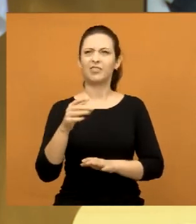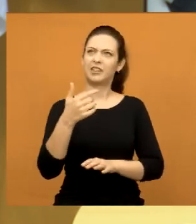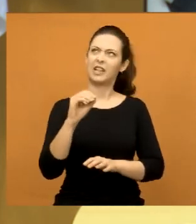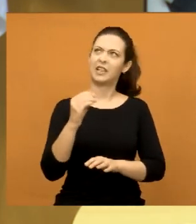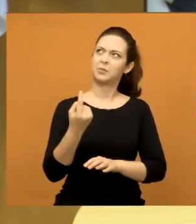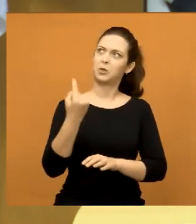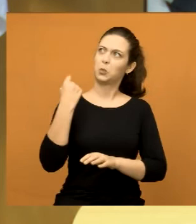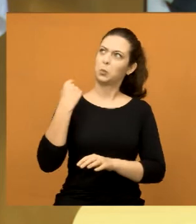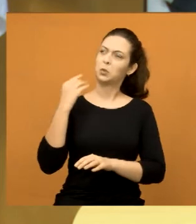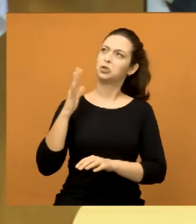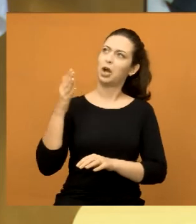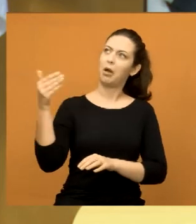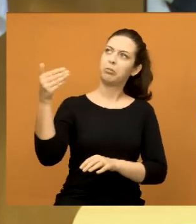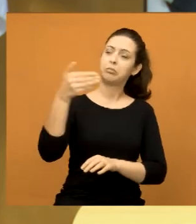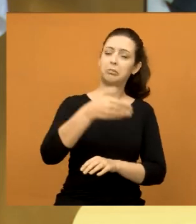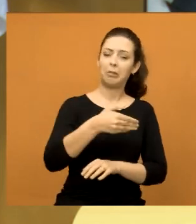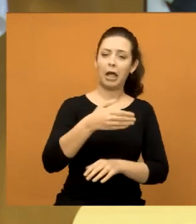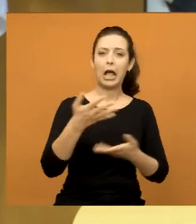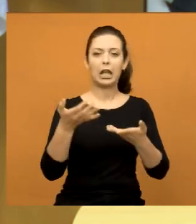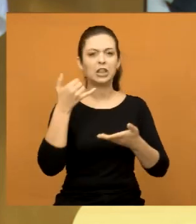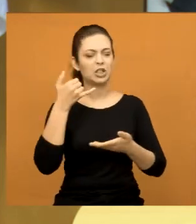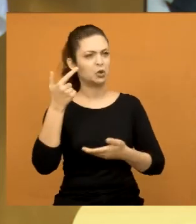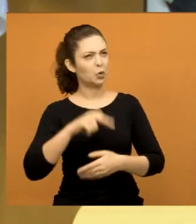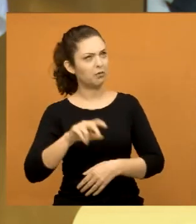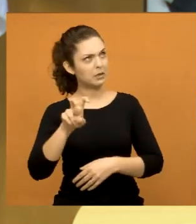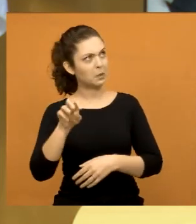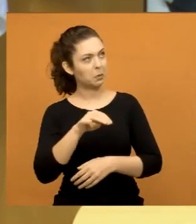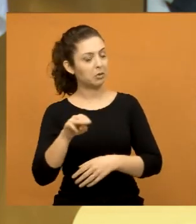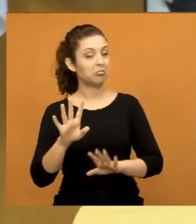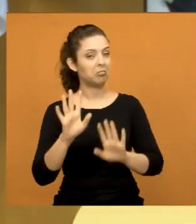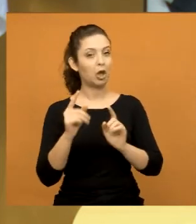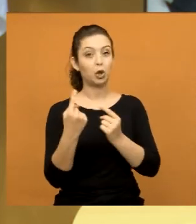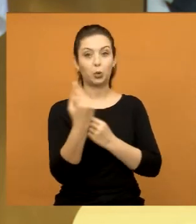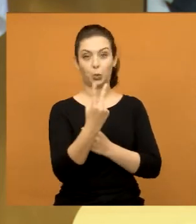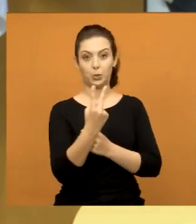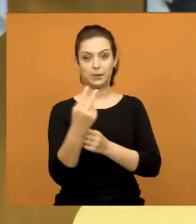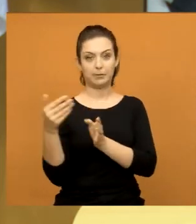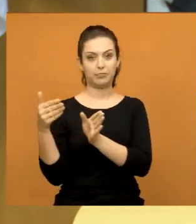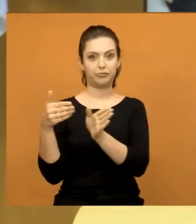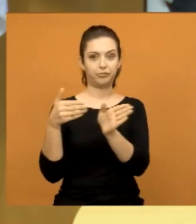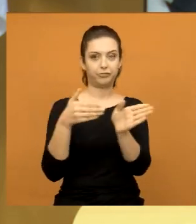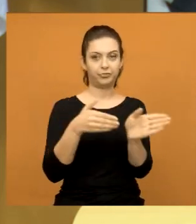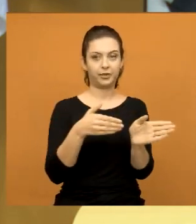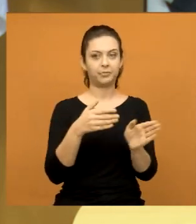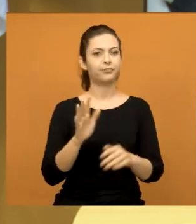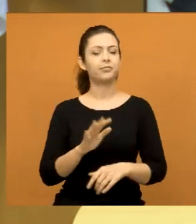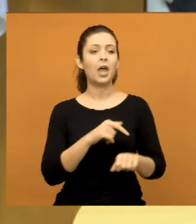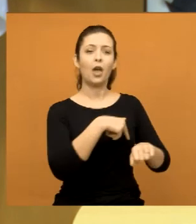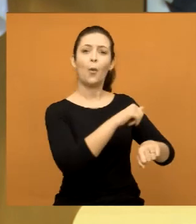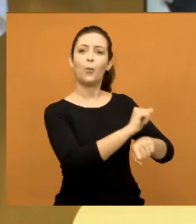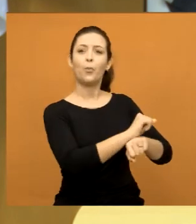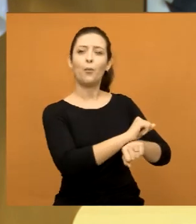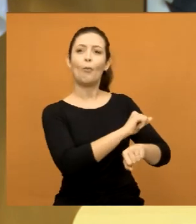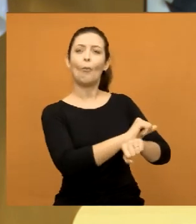saído uma, então deve ser duas ambulâncias que estão vindo. Aí eu fiquei lá.